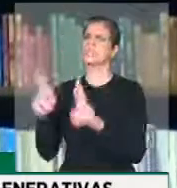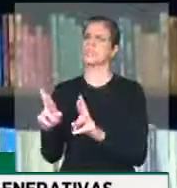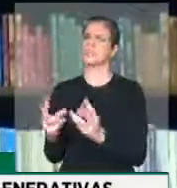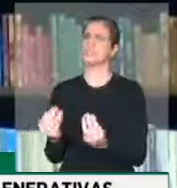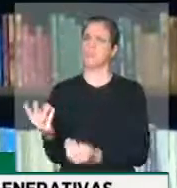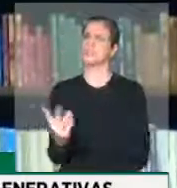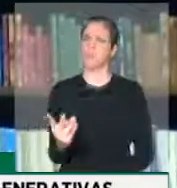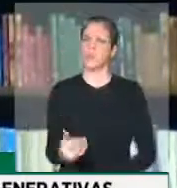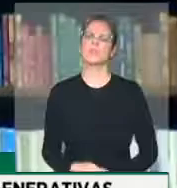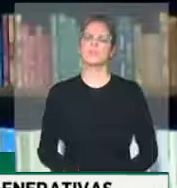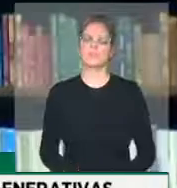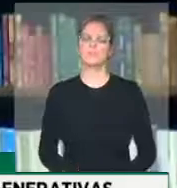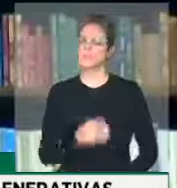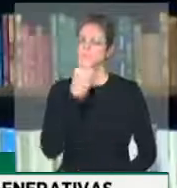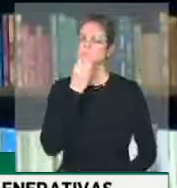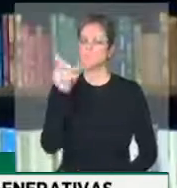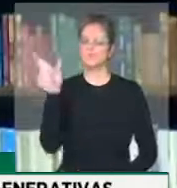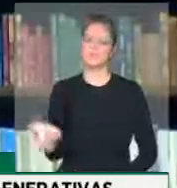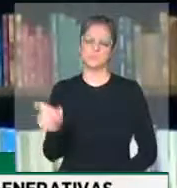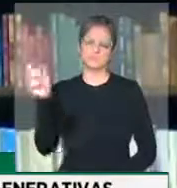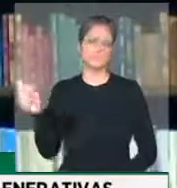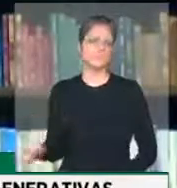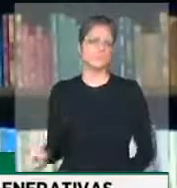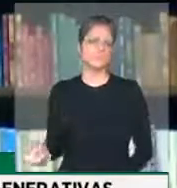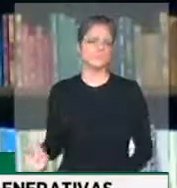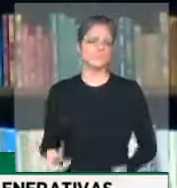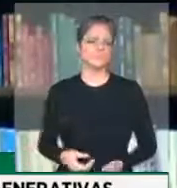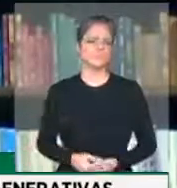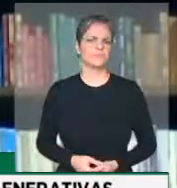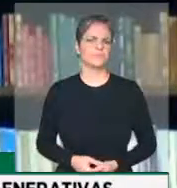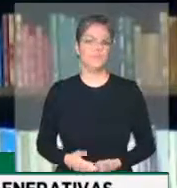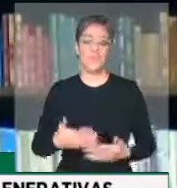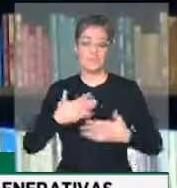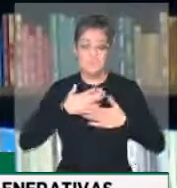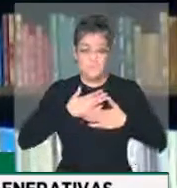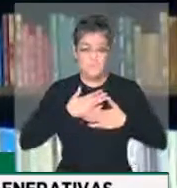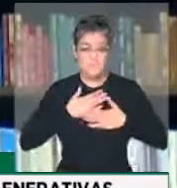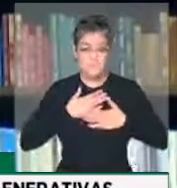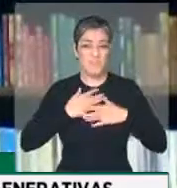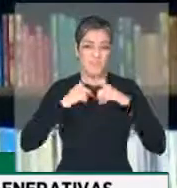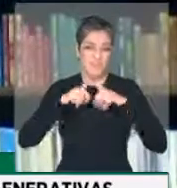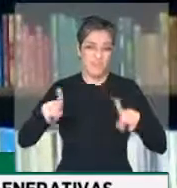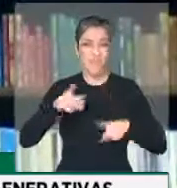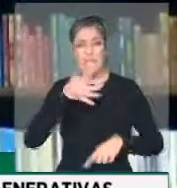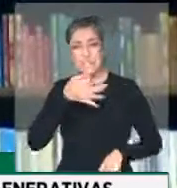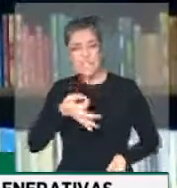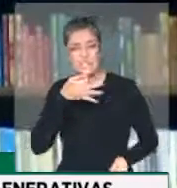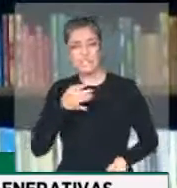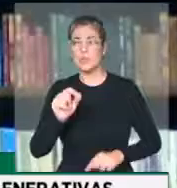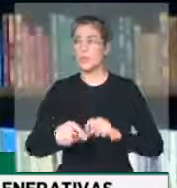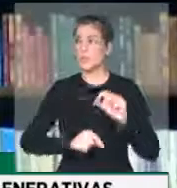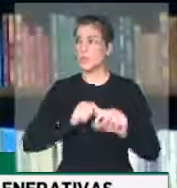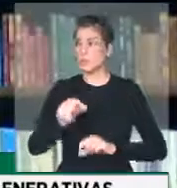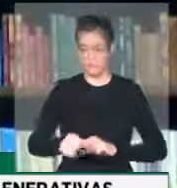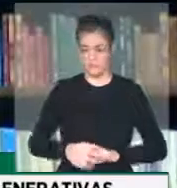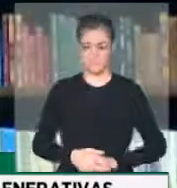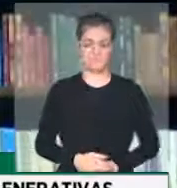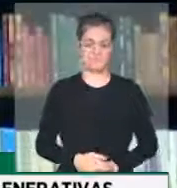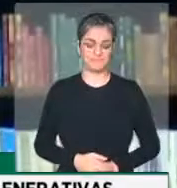Porque aqui a crítica, senhor presidente, queridos parlamentares, é colaborativa,